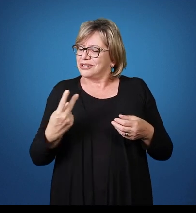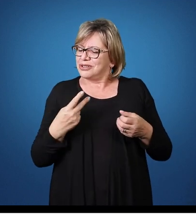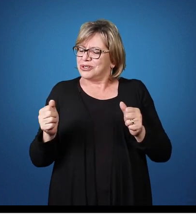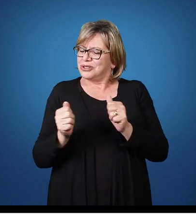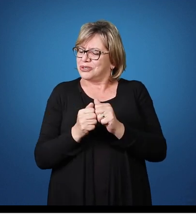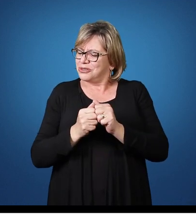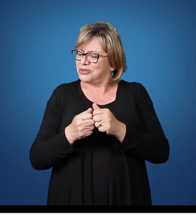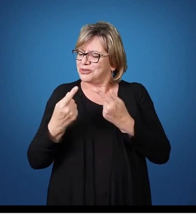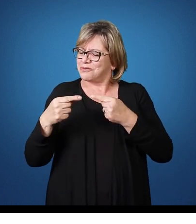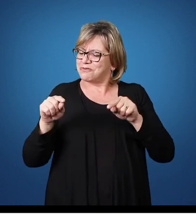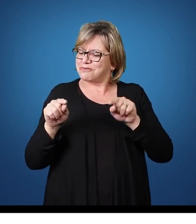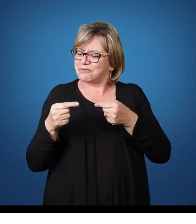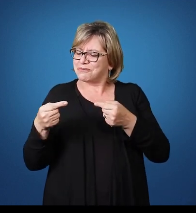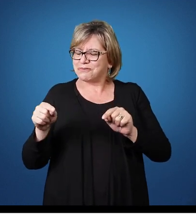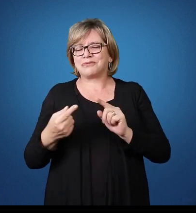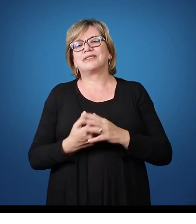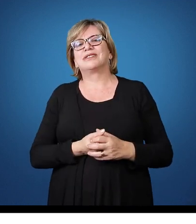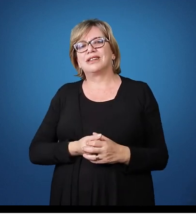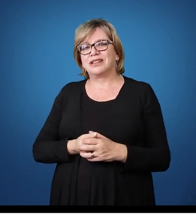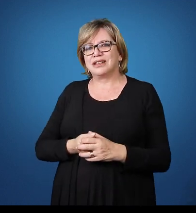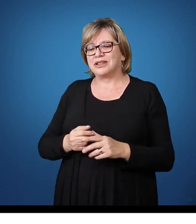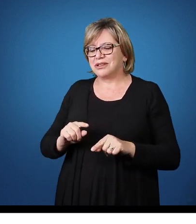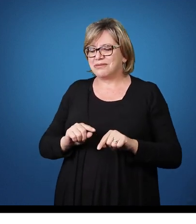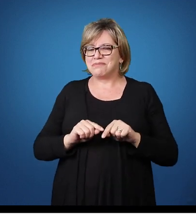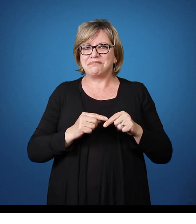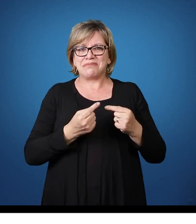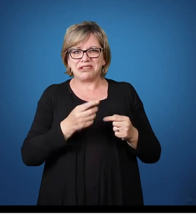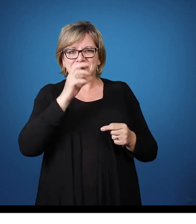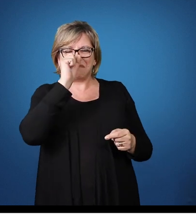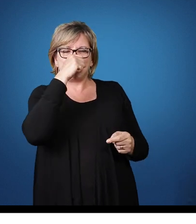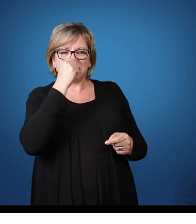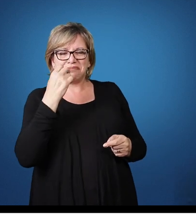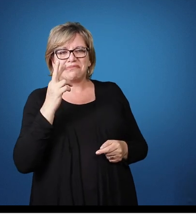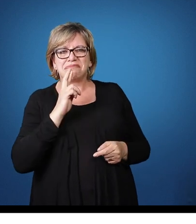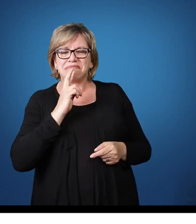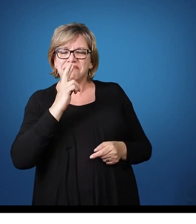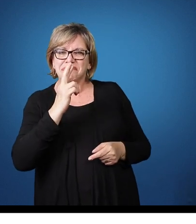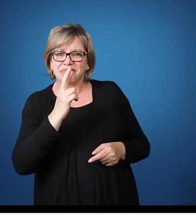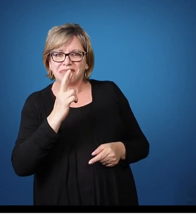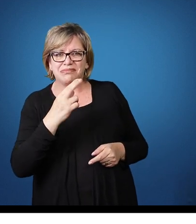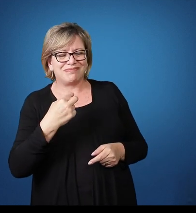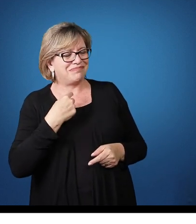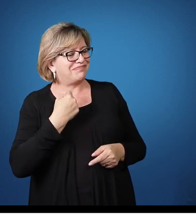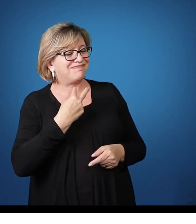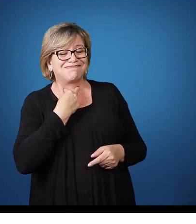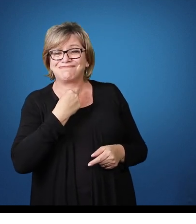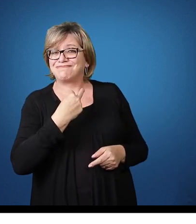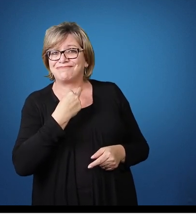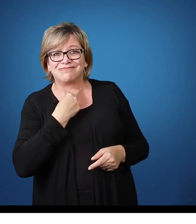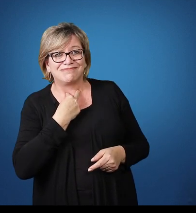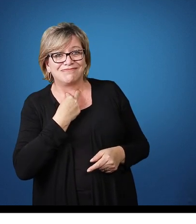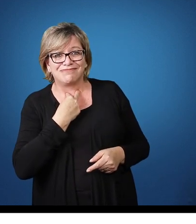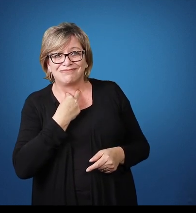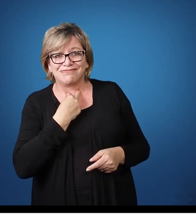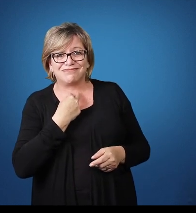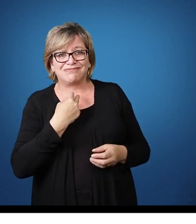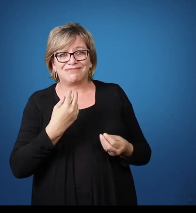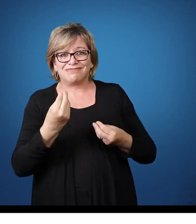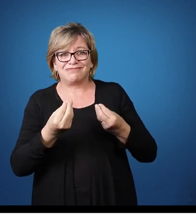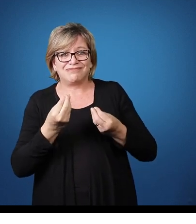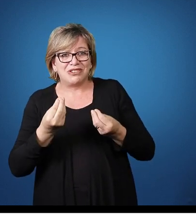formar uma banda Mas o porco respondeu Eu e os